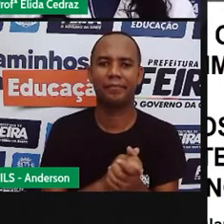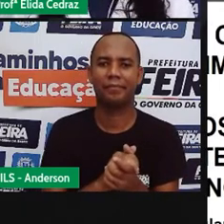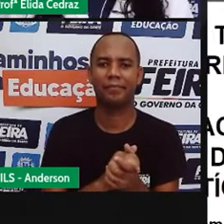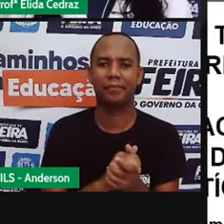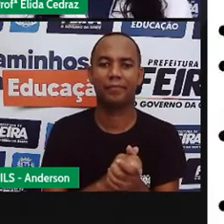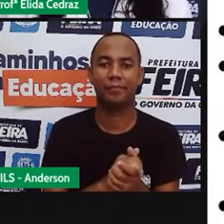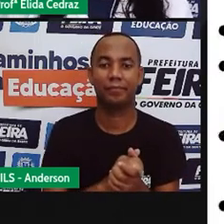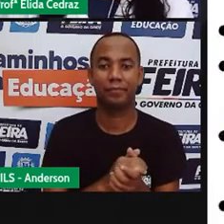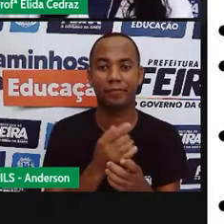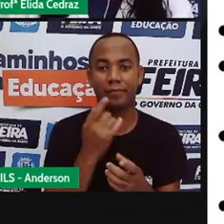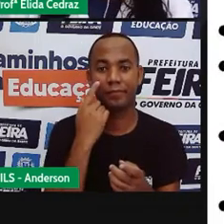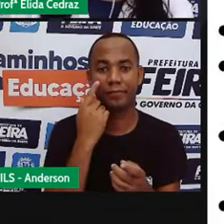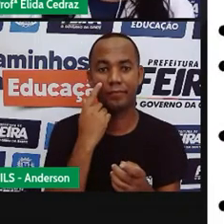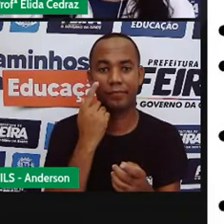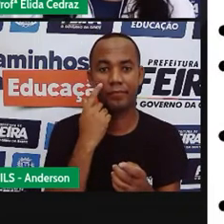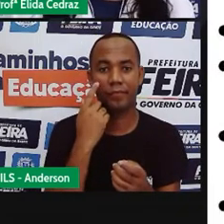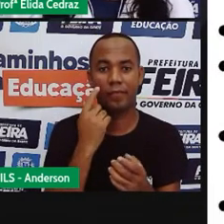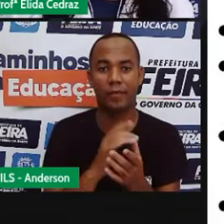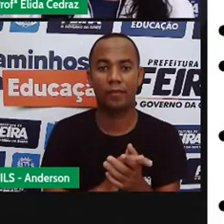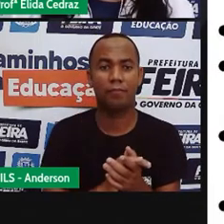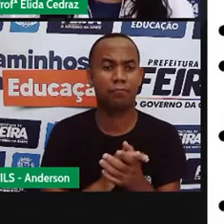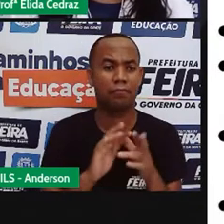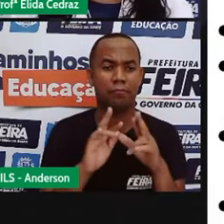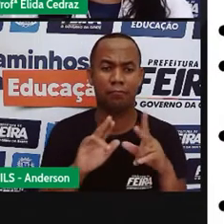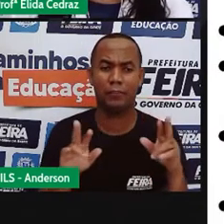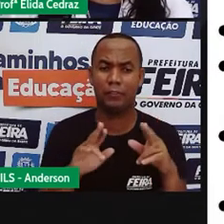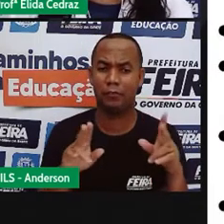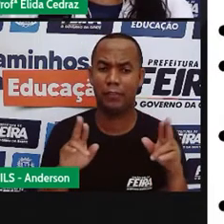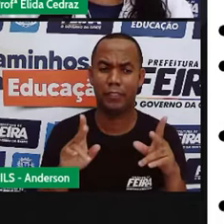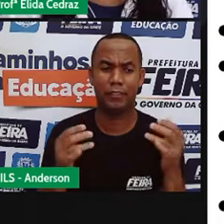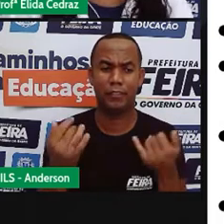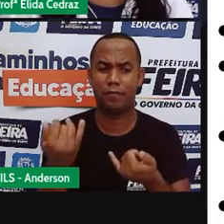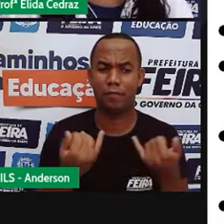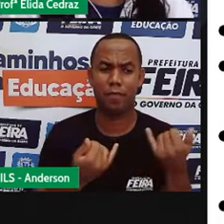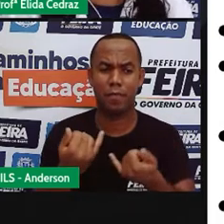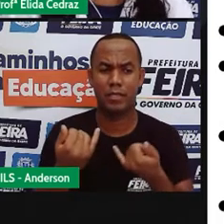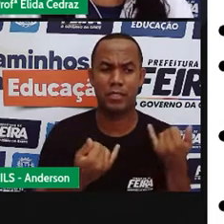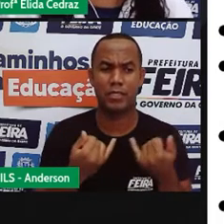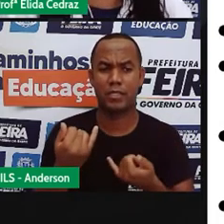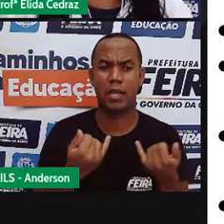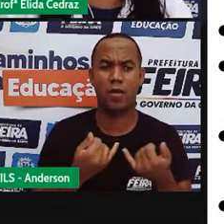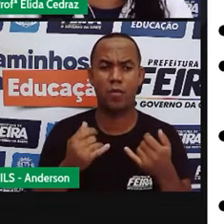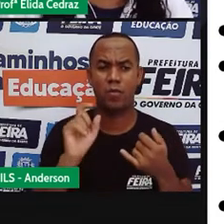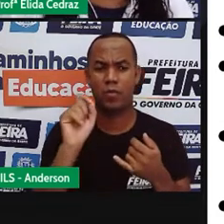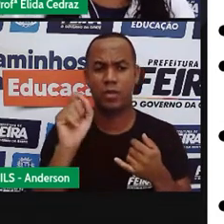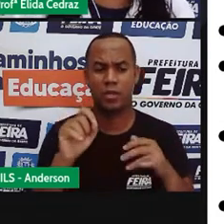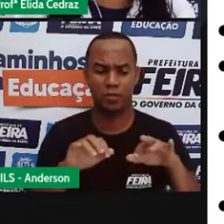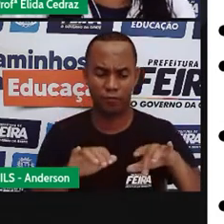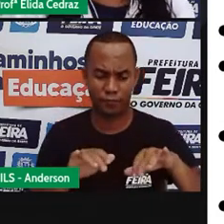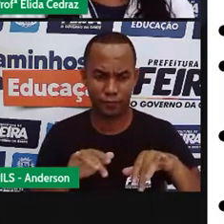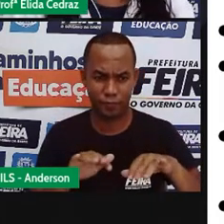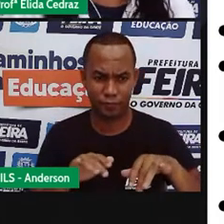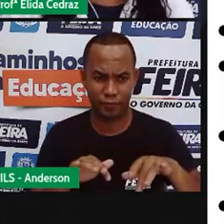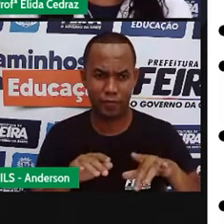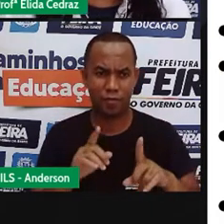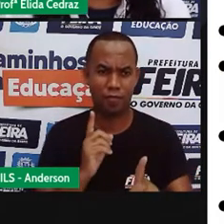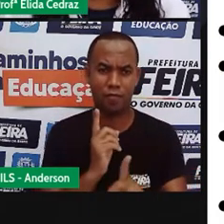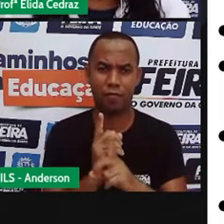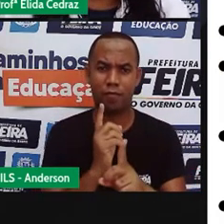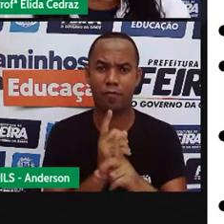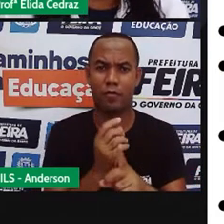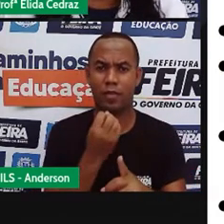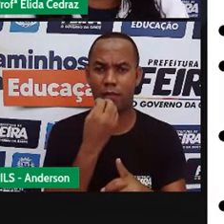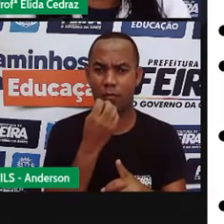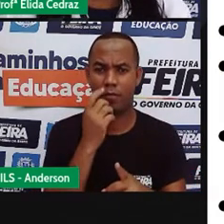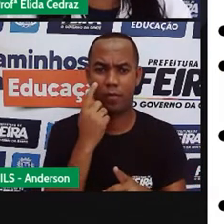Olha só, os benefícios recebidos por quem acessa notícias online. Isso aqui é uma